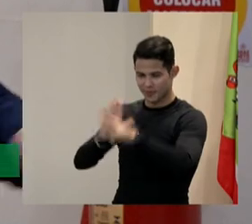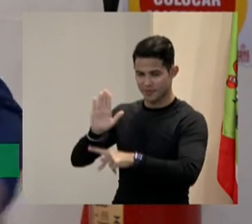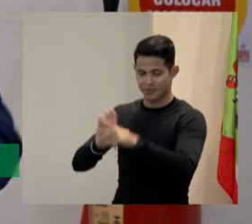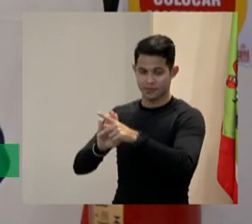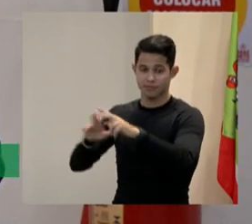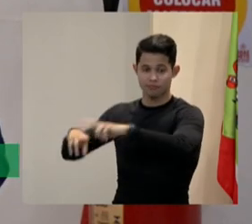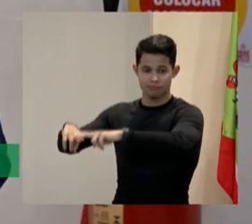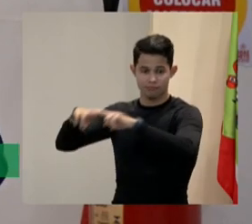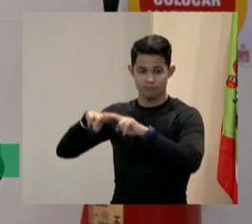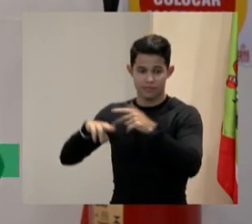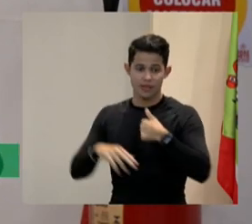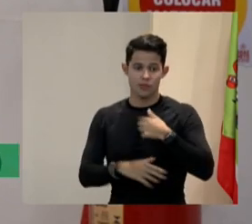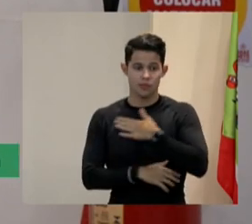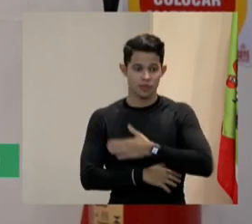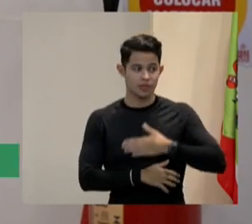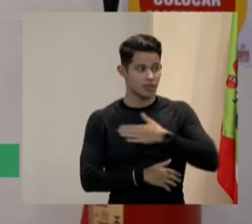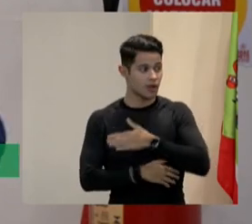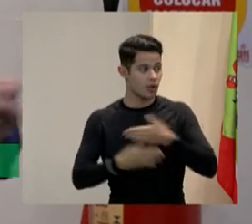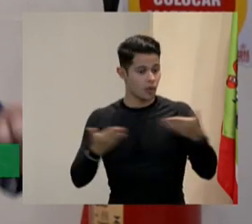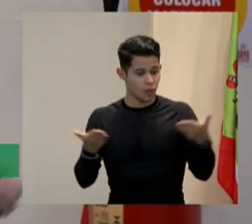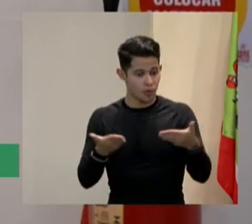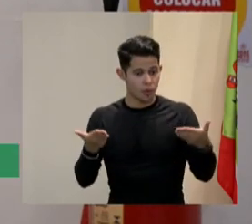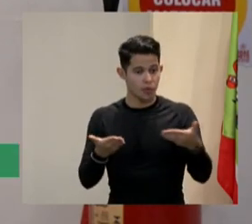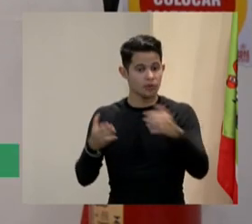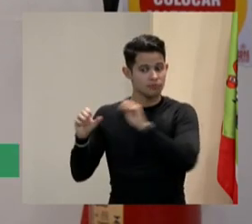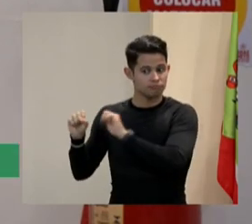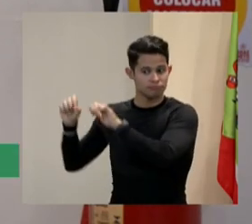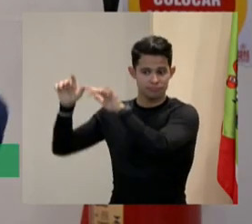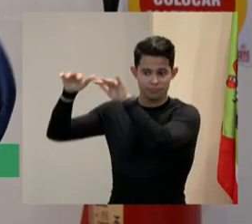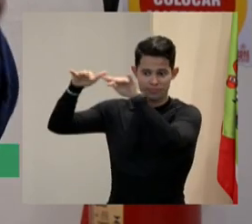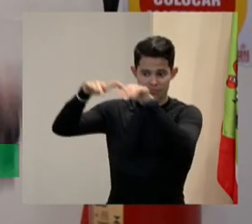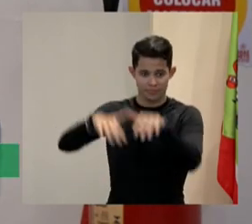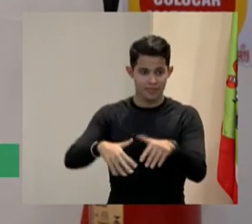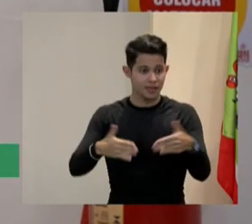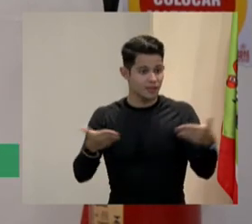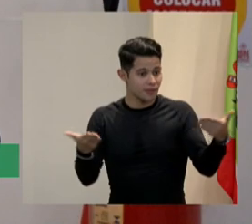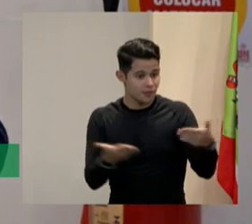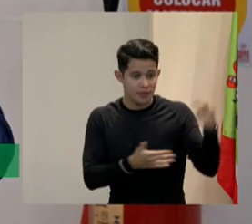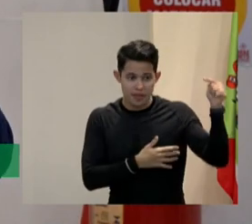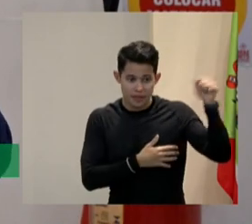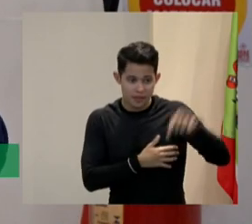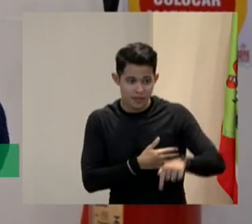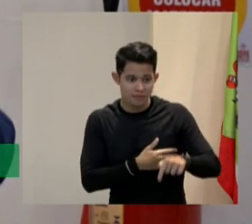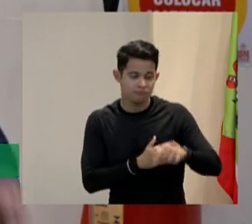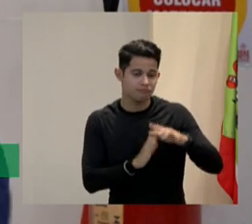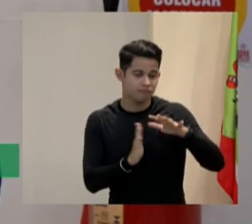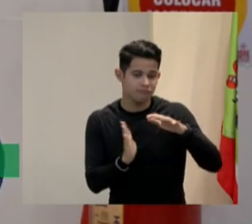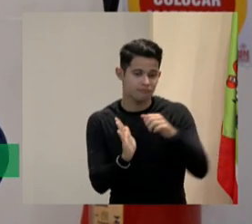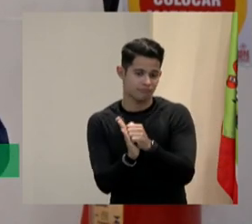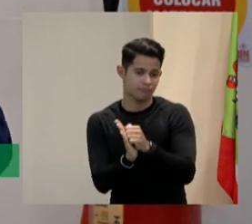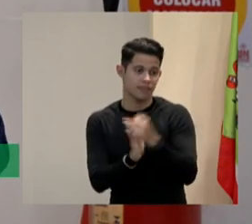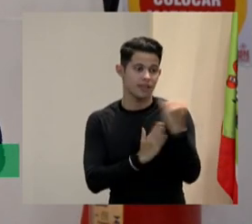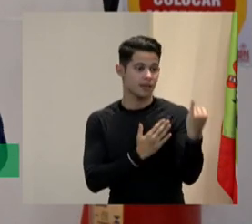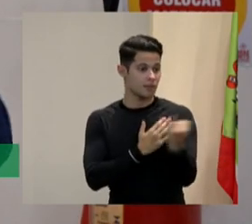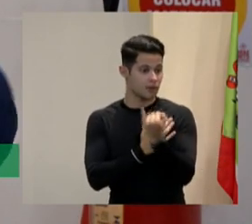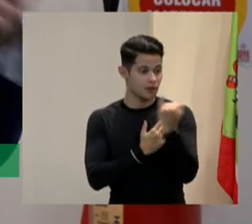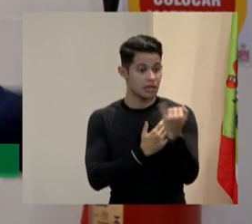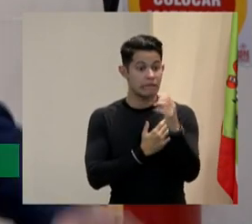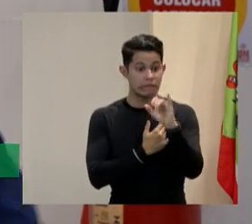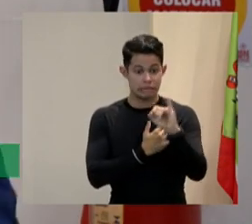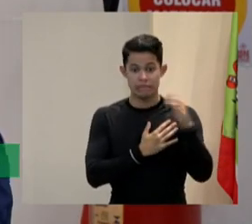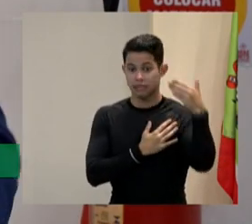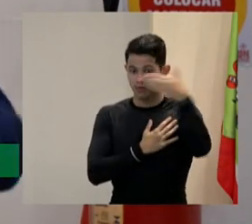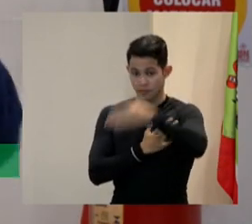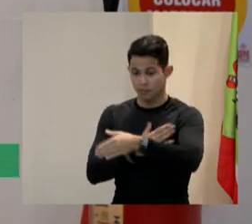hoje eles estivessem aqui já deixo aqui registrado porque é importante se eles estão lá na universidade se são